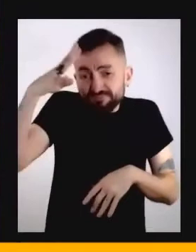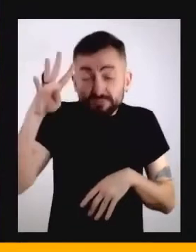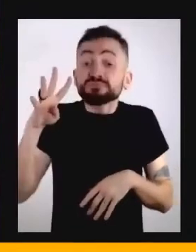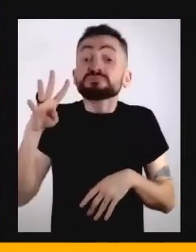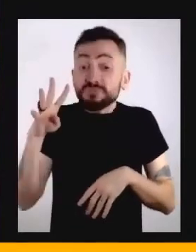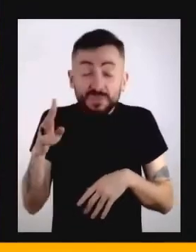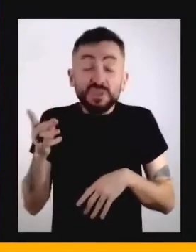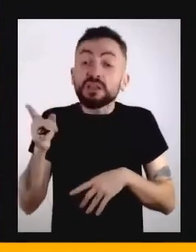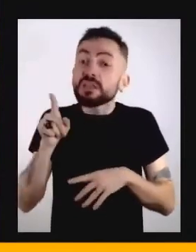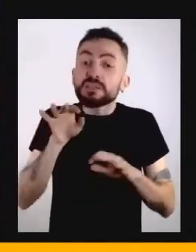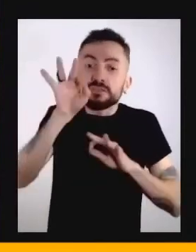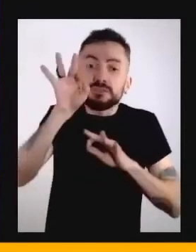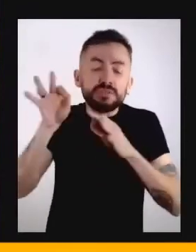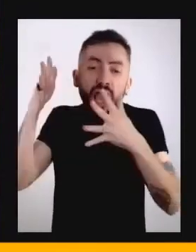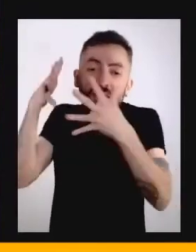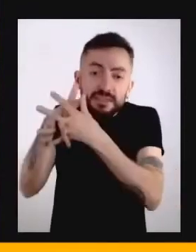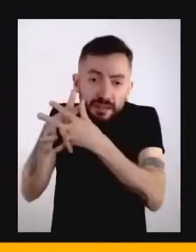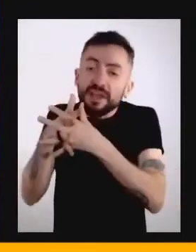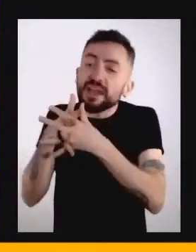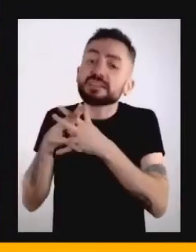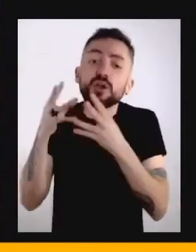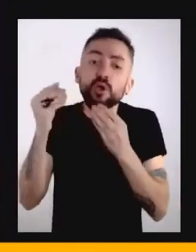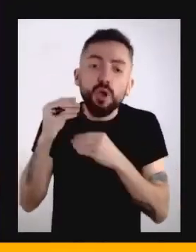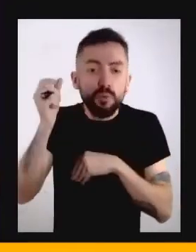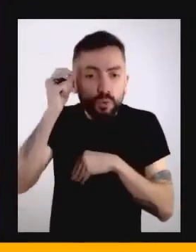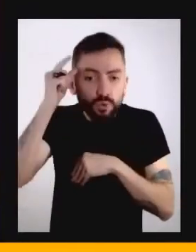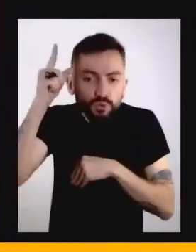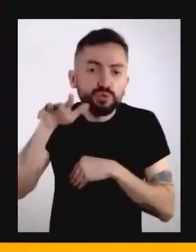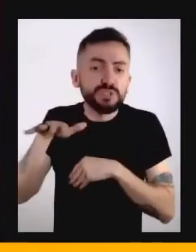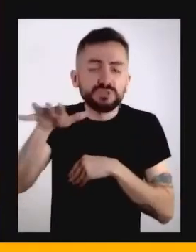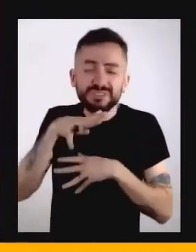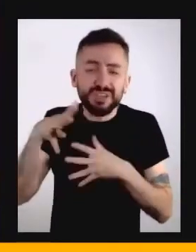estrutura, no tecido social e cultural ao nosso redor.